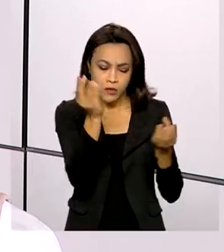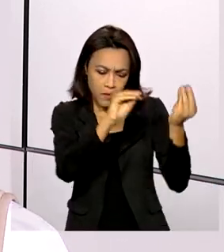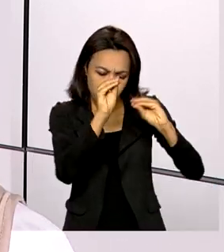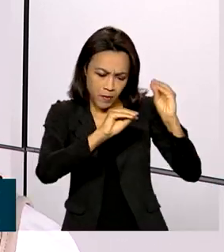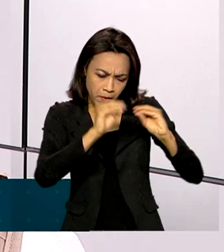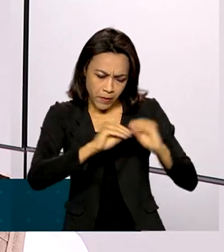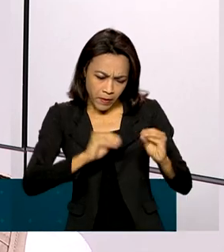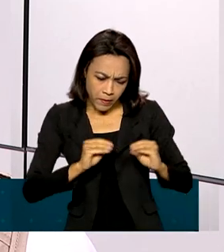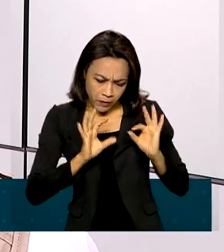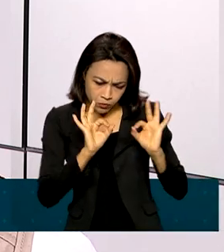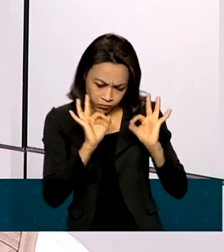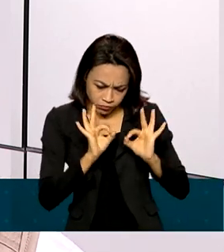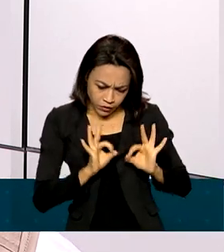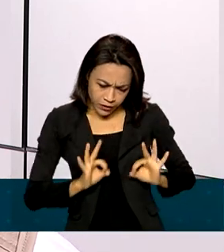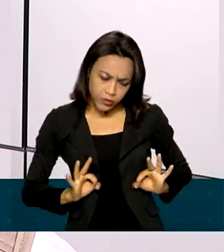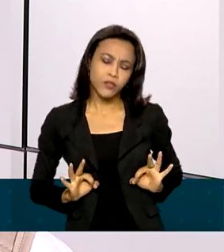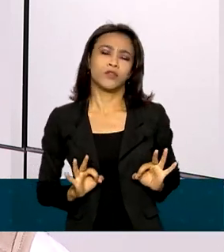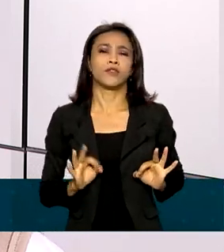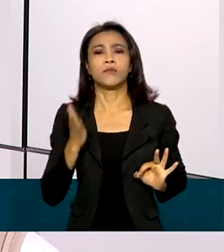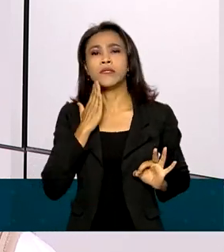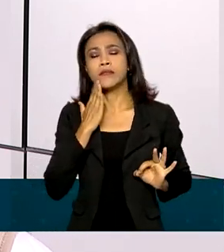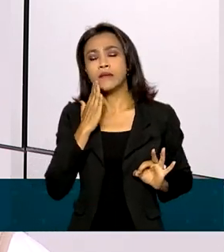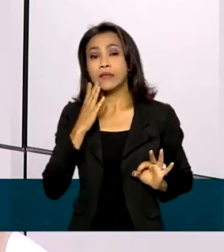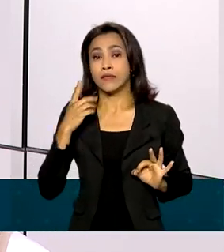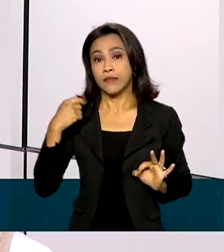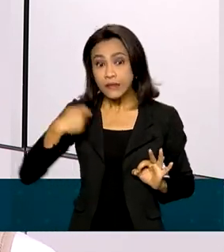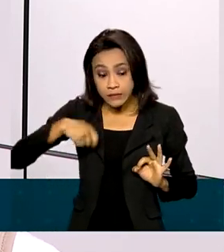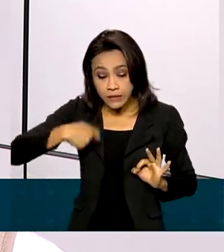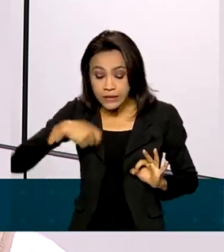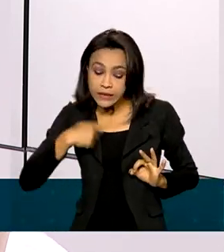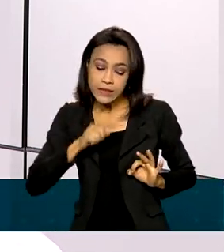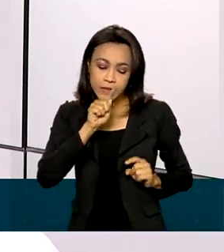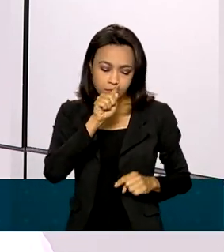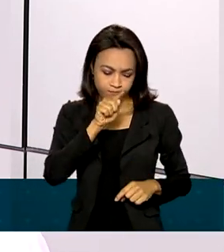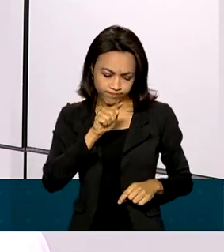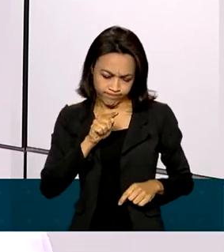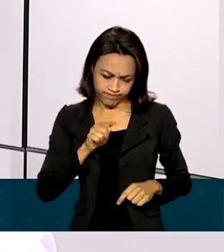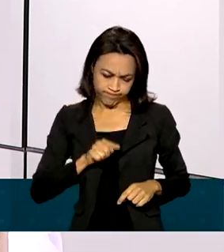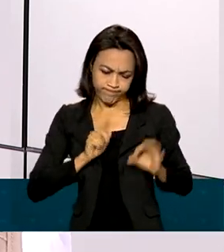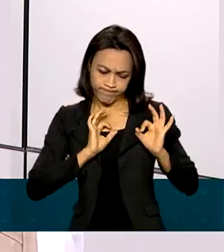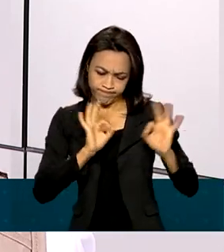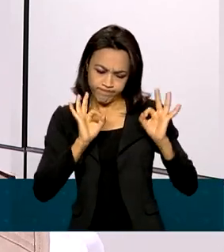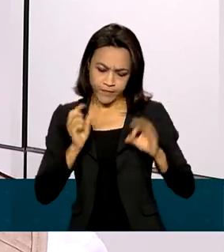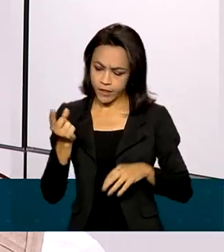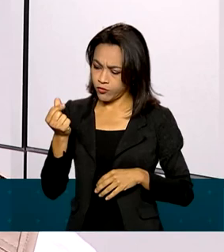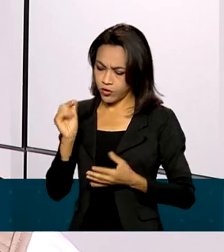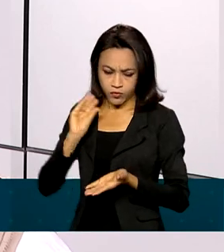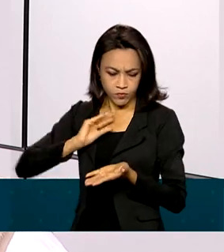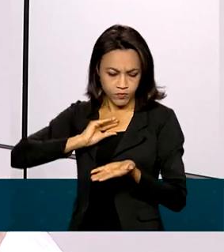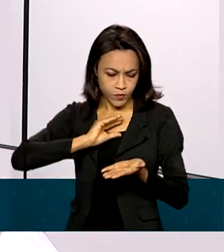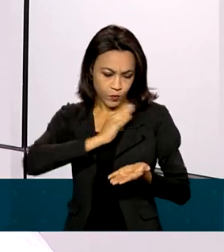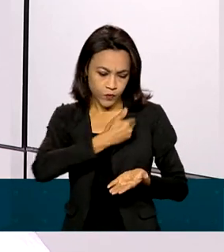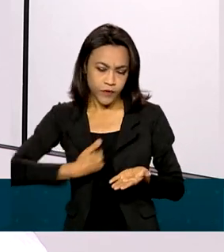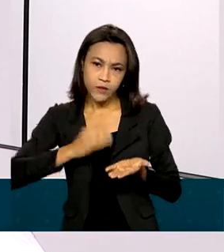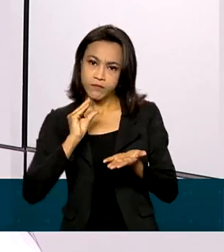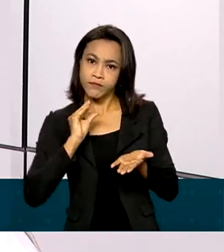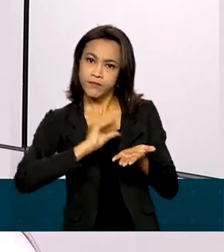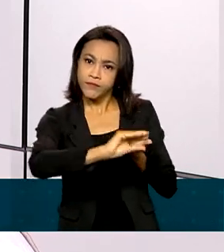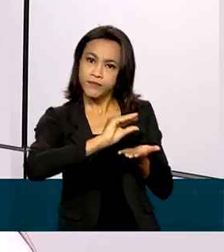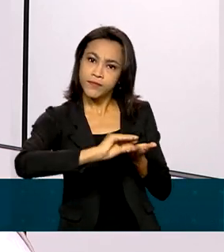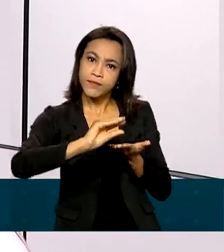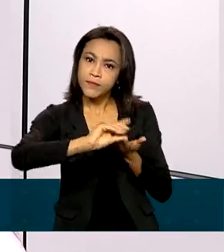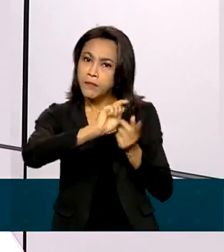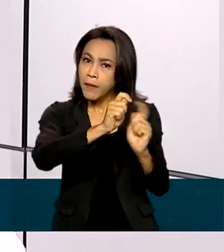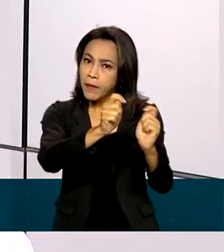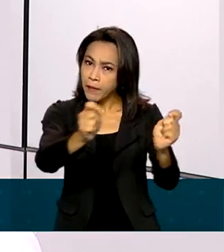consiga ali saber dessa necessidade, de fato, para que o recurso público chegue em todos que estejam